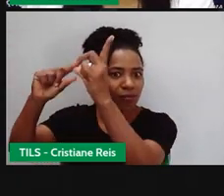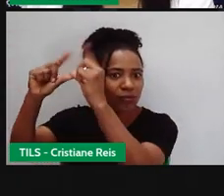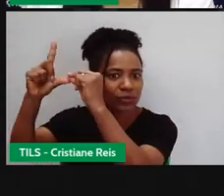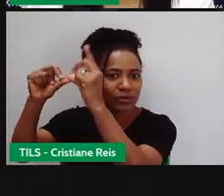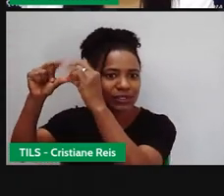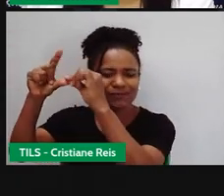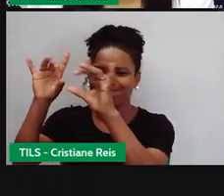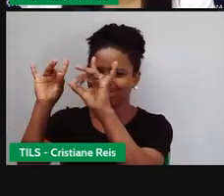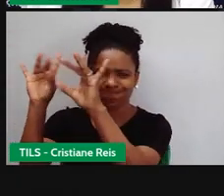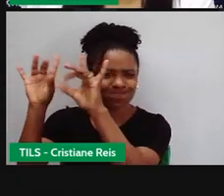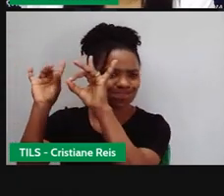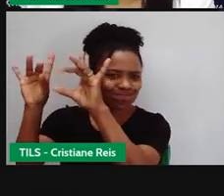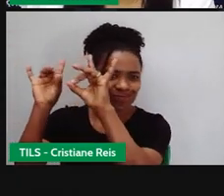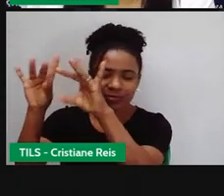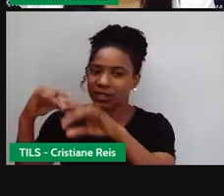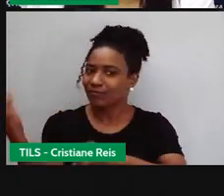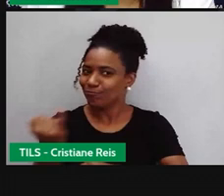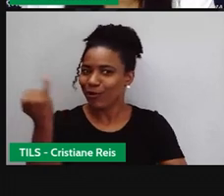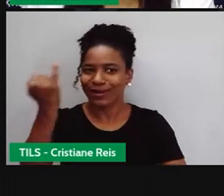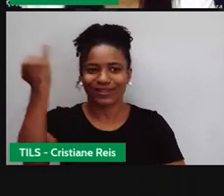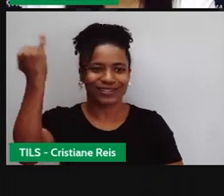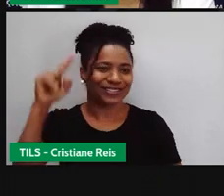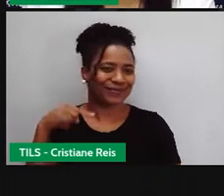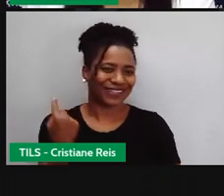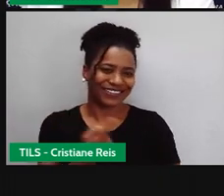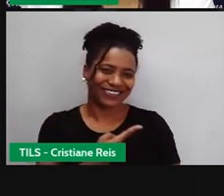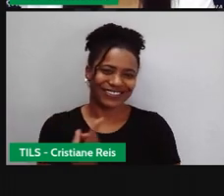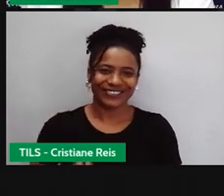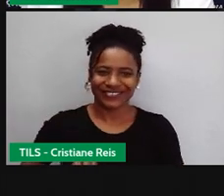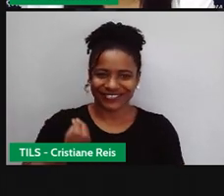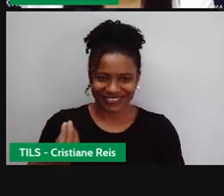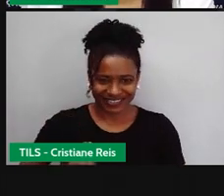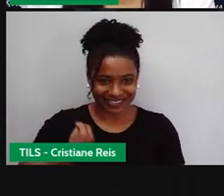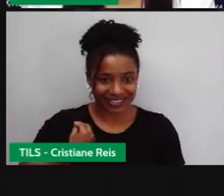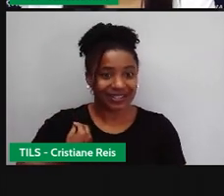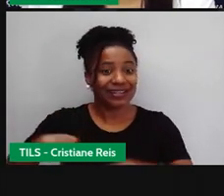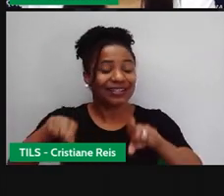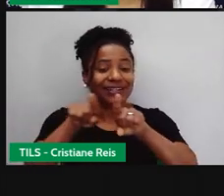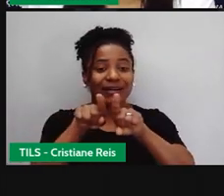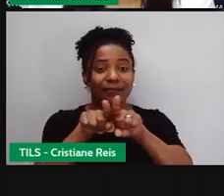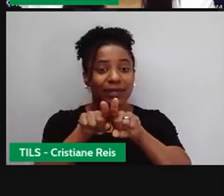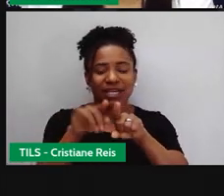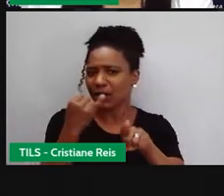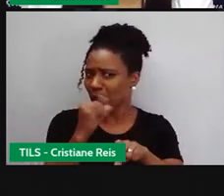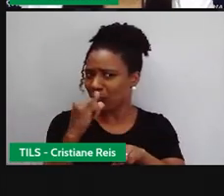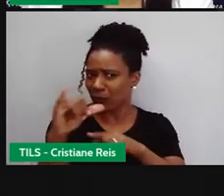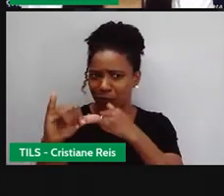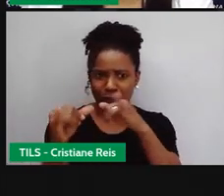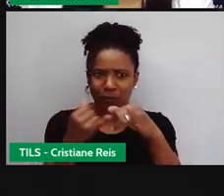para a nossa vida. E aí está também relacionada à geração de energia.